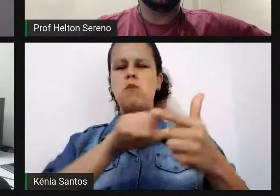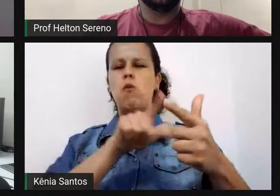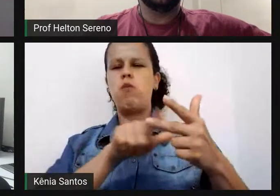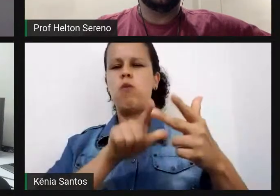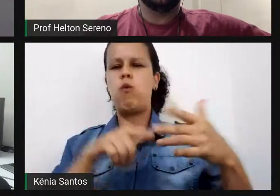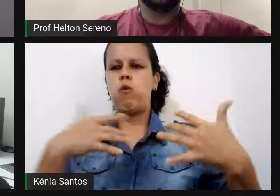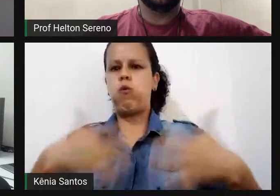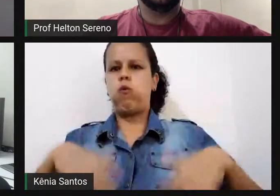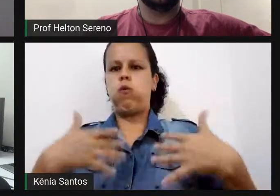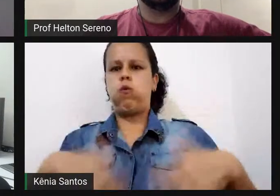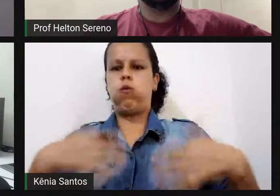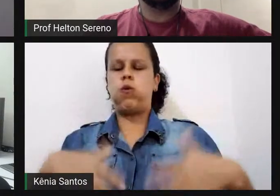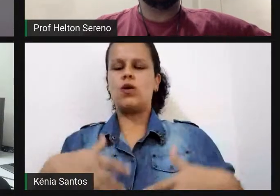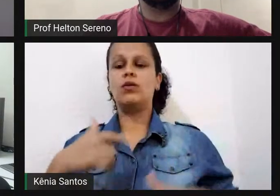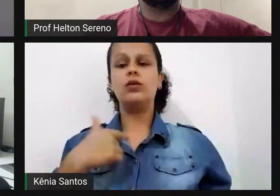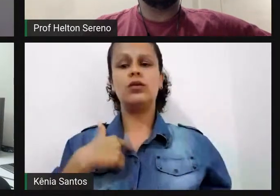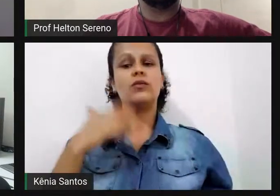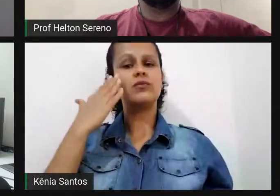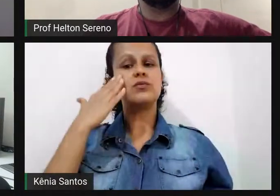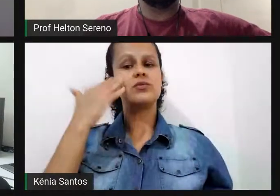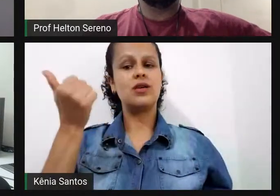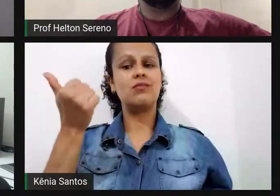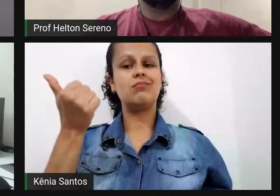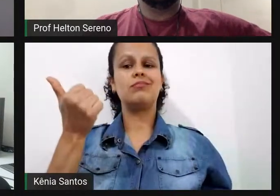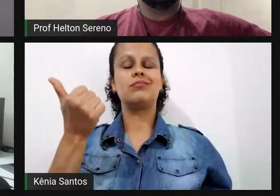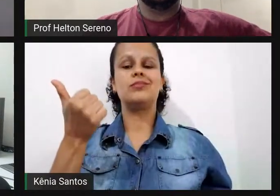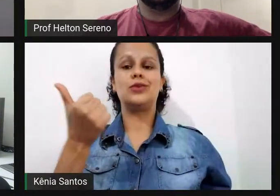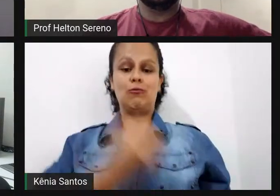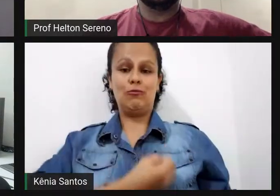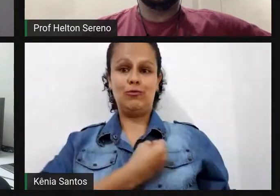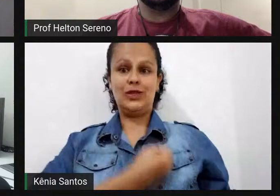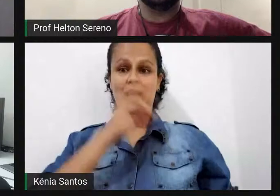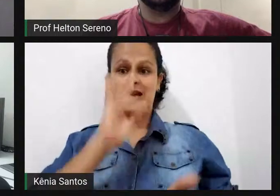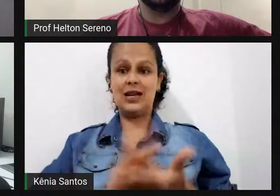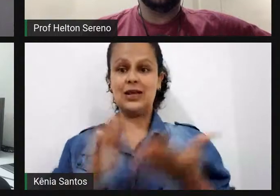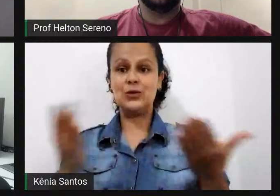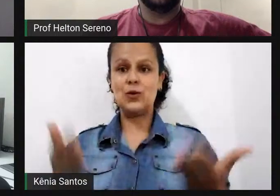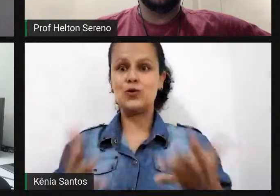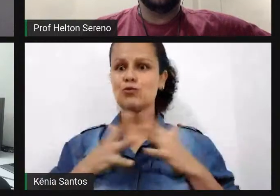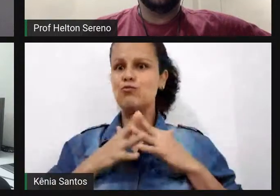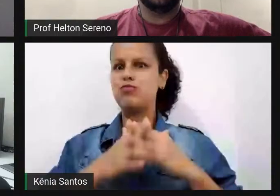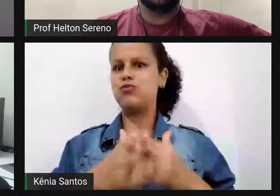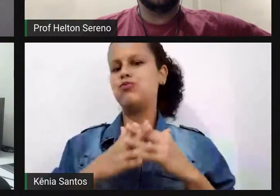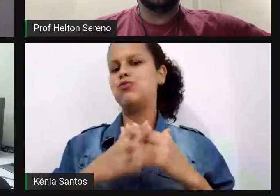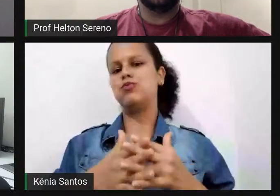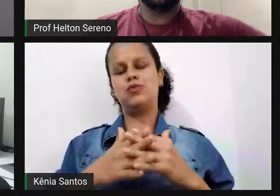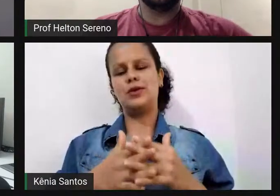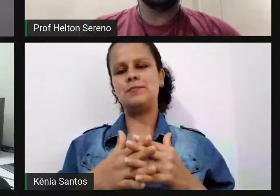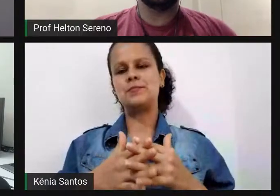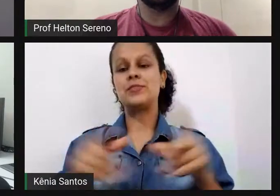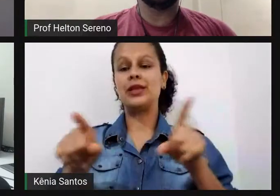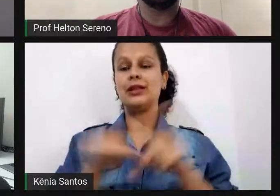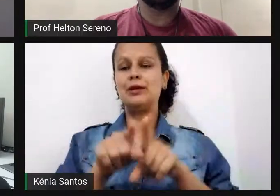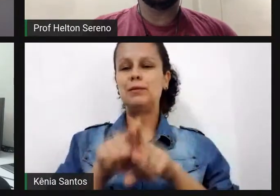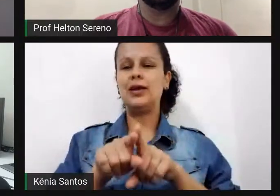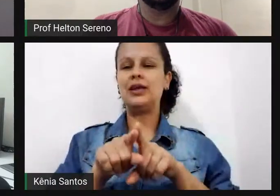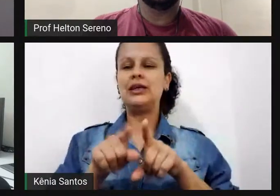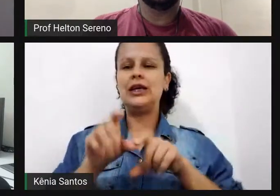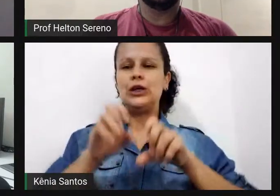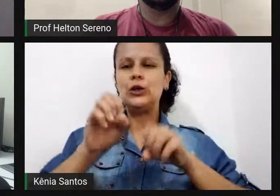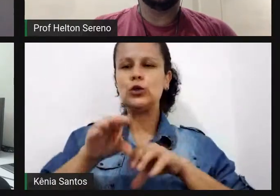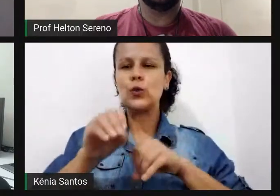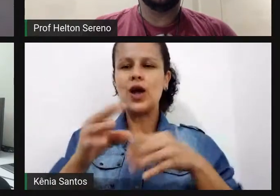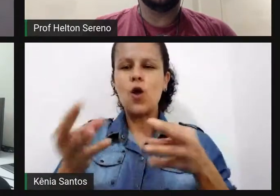sociais, eu sei que nossa realidade é muito complexa, né? Eu sei que promover uma educação de qualidade para todos, requer